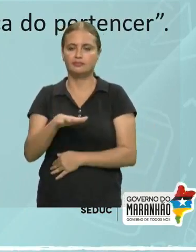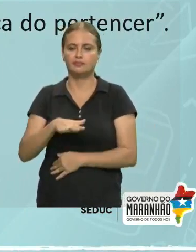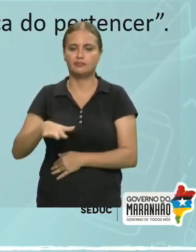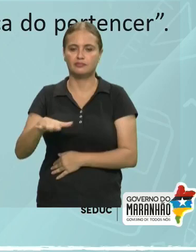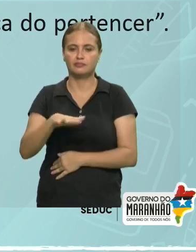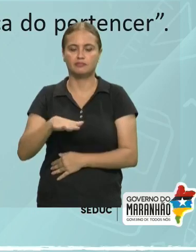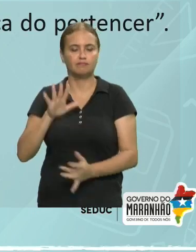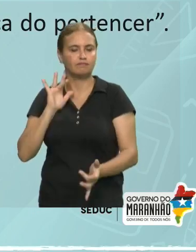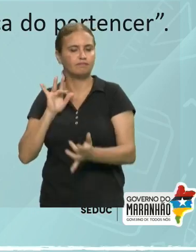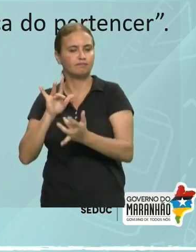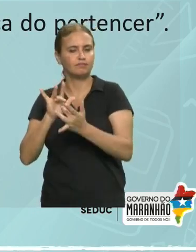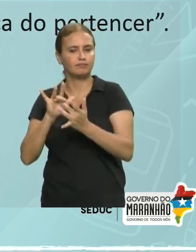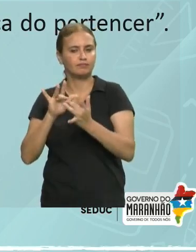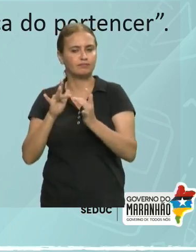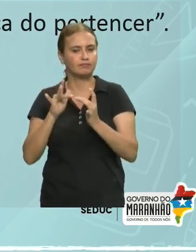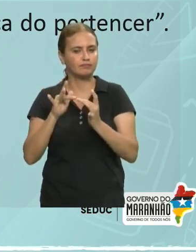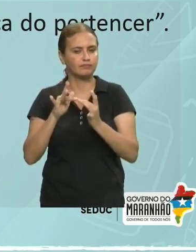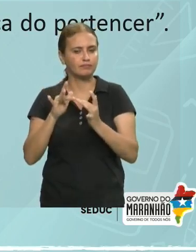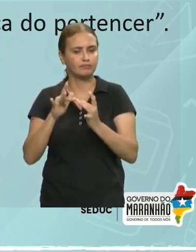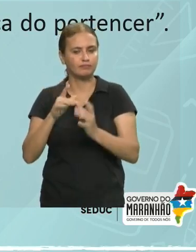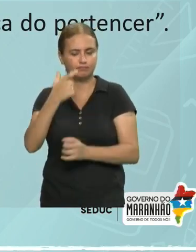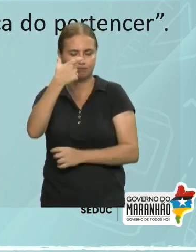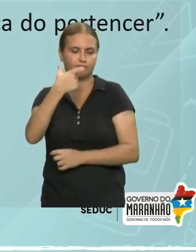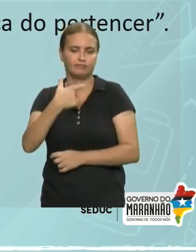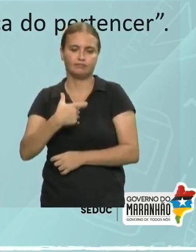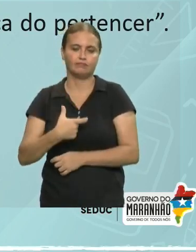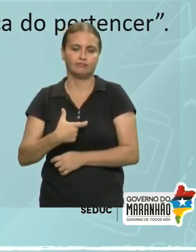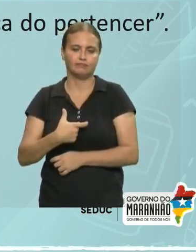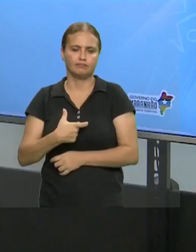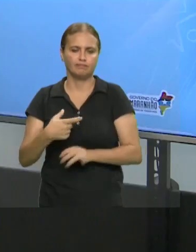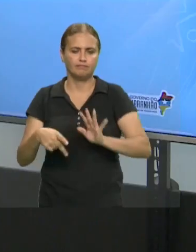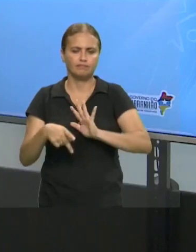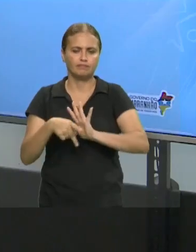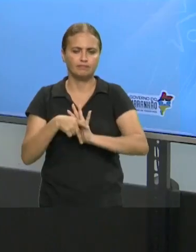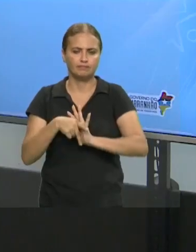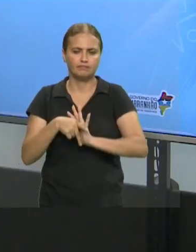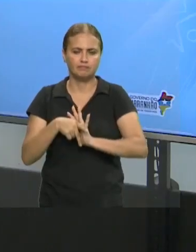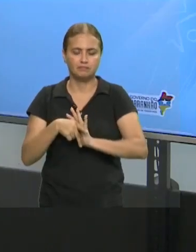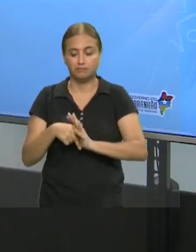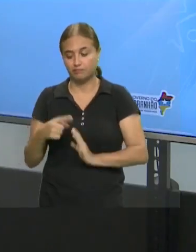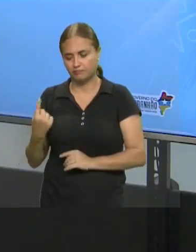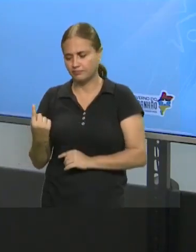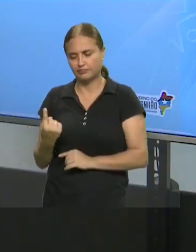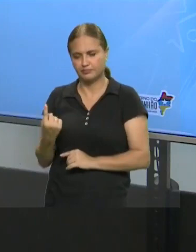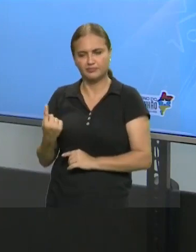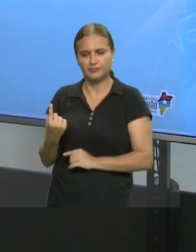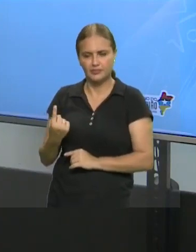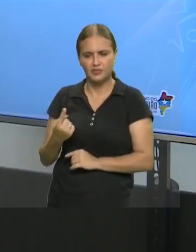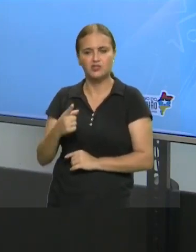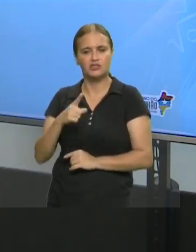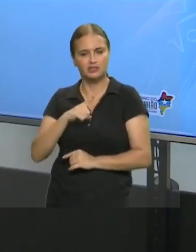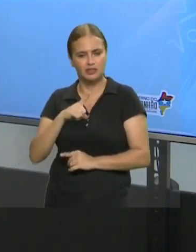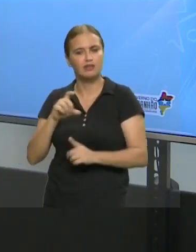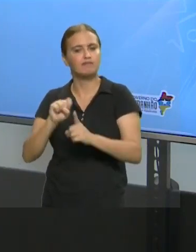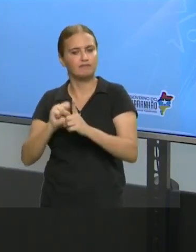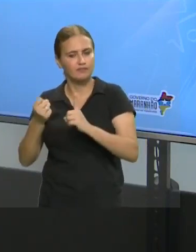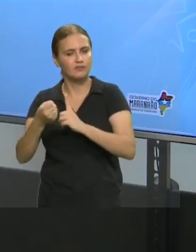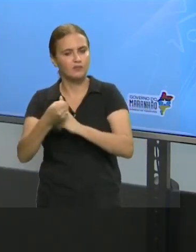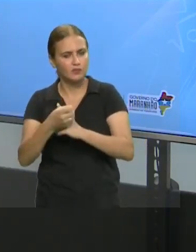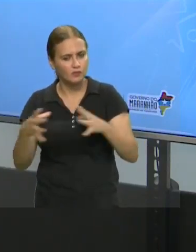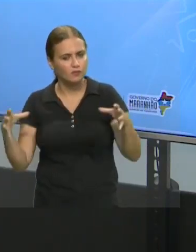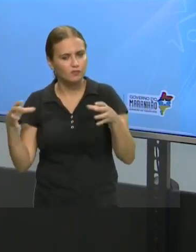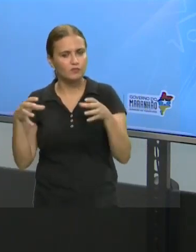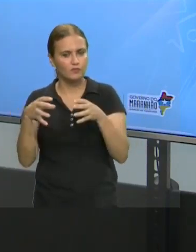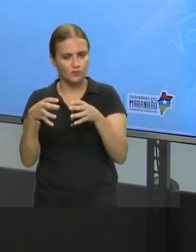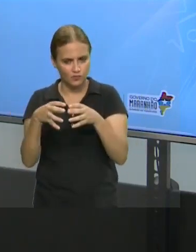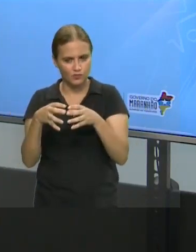contato do nosso ser e da percepção de que a gente não está sozinho, de que a gente vive em sociedade. Esse